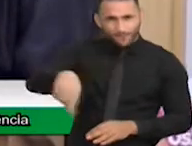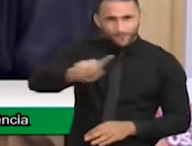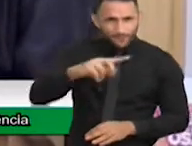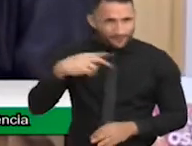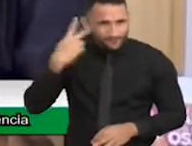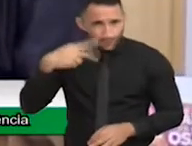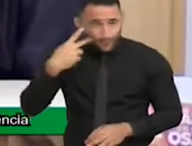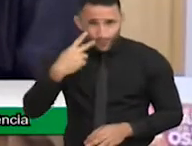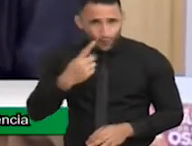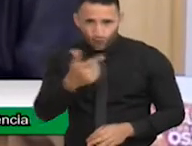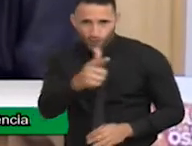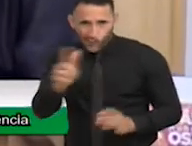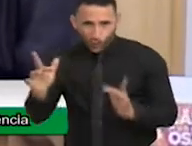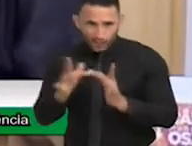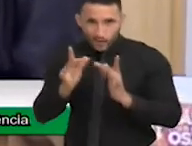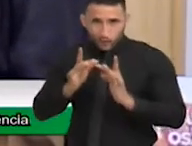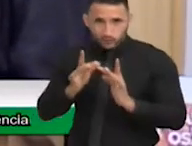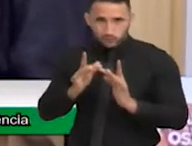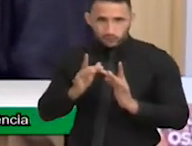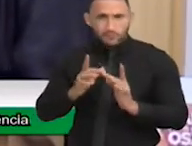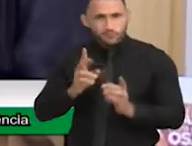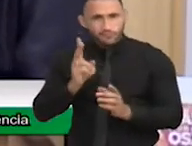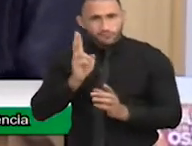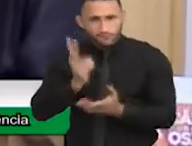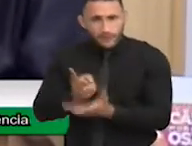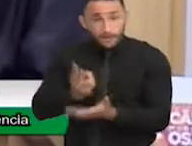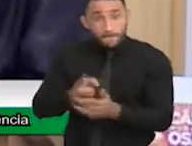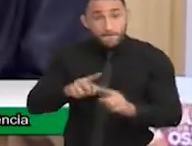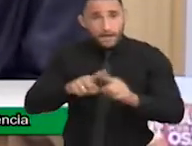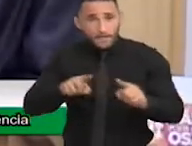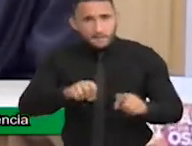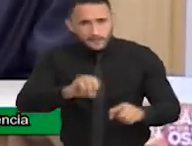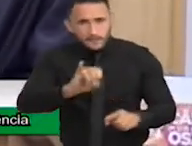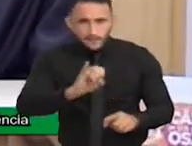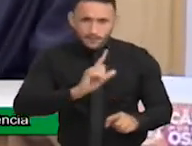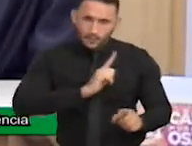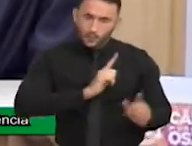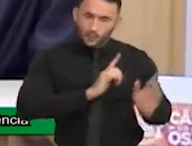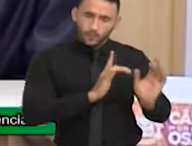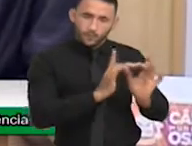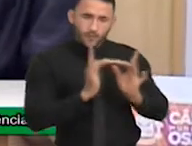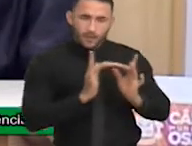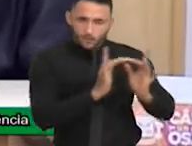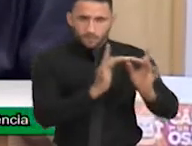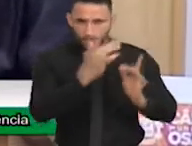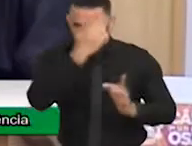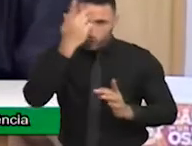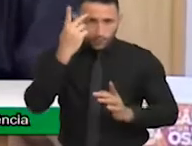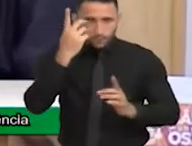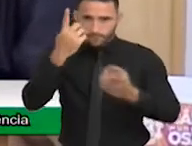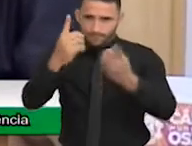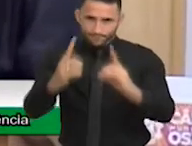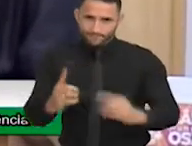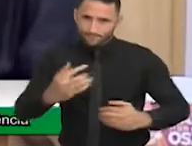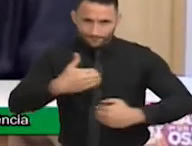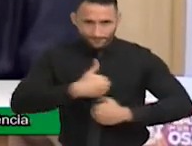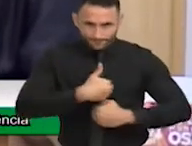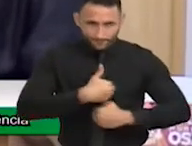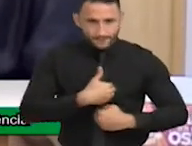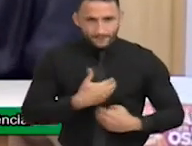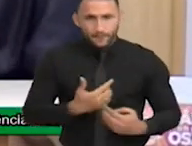tenham esse contato direto, mas quem tem esse contato com pessoas do espectro autista, por exemplo, que é uma das